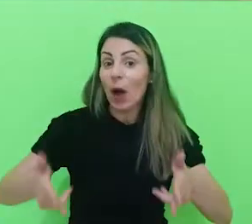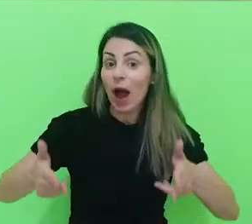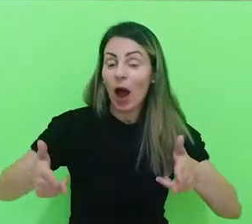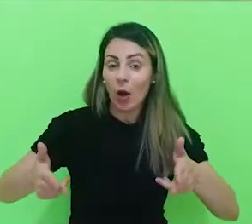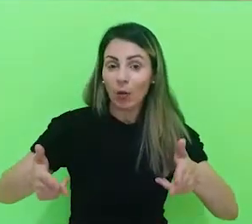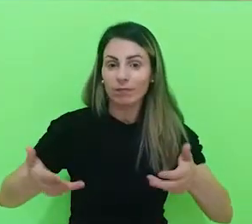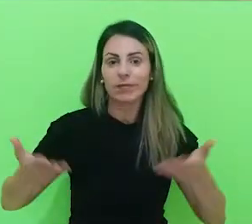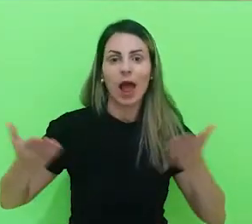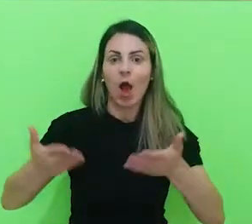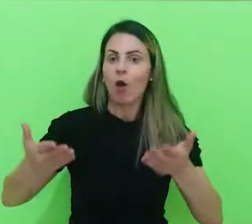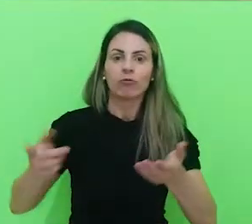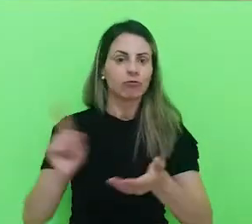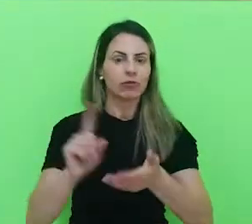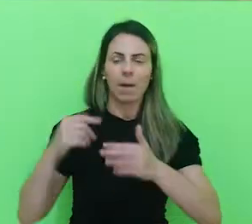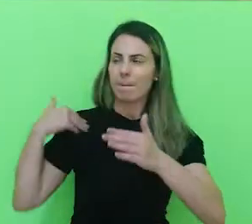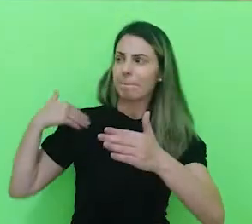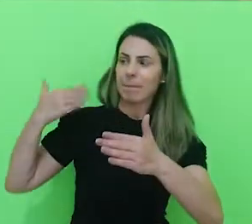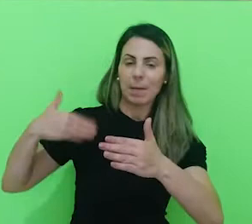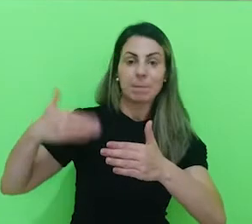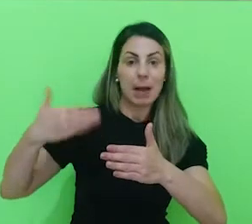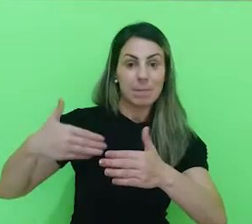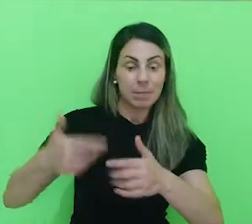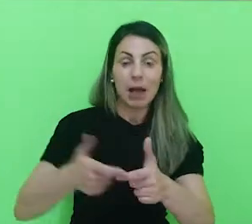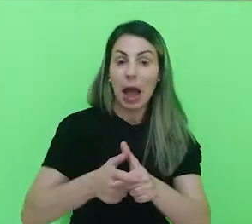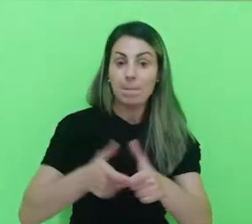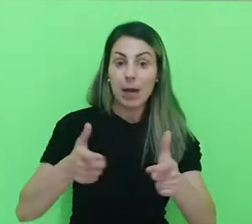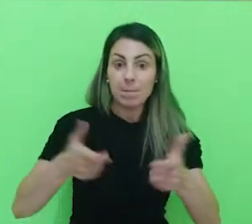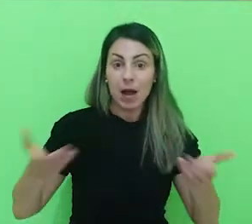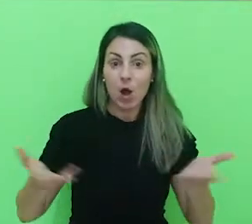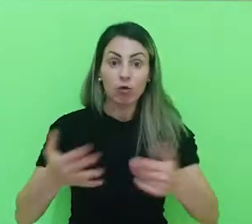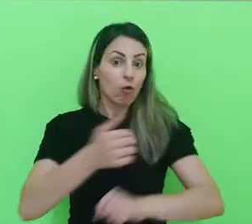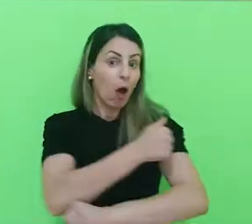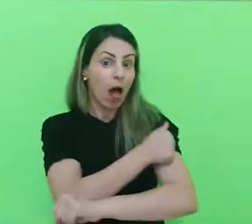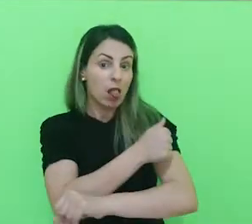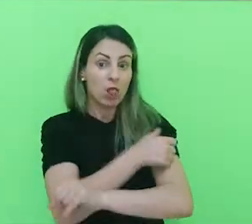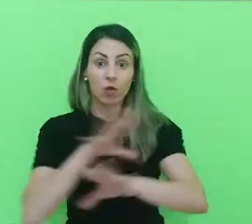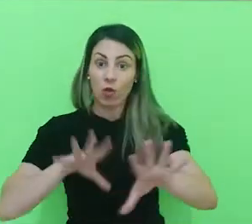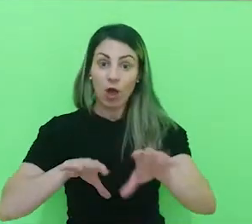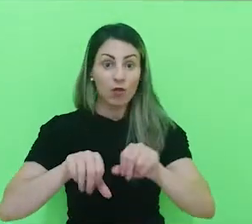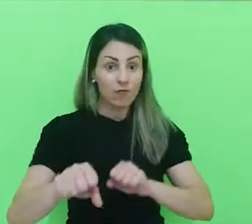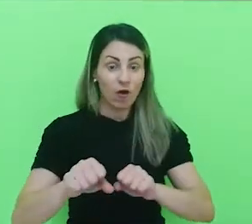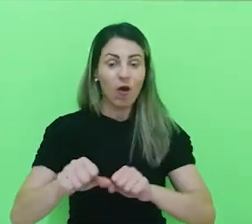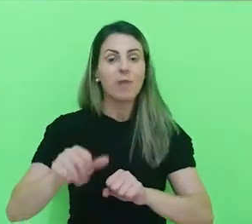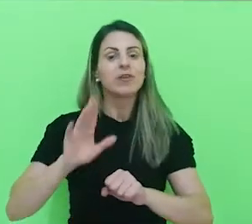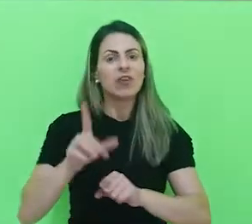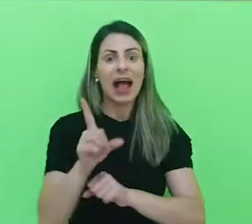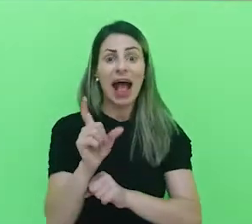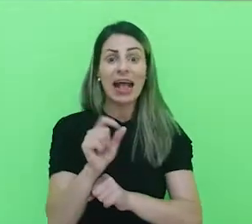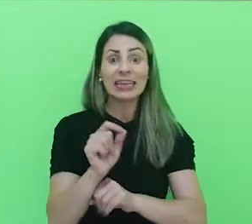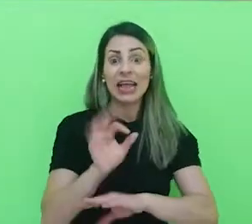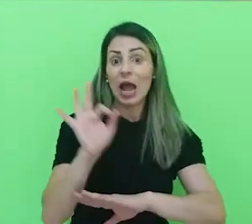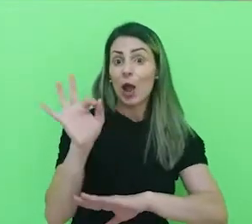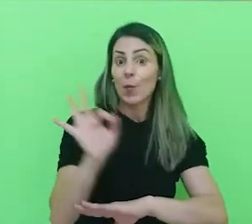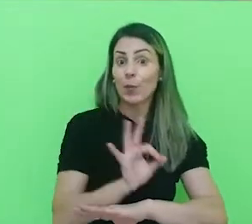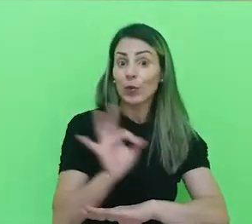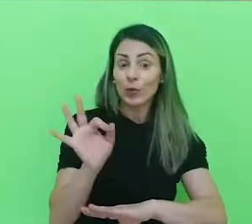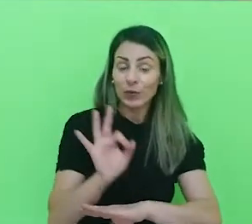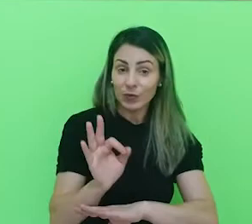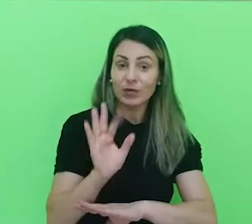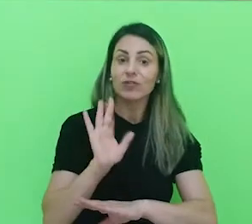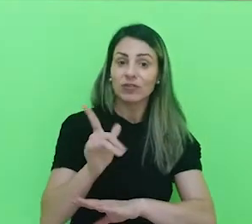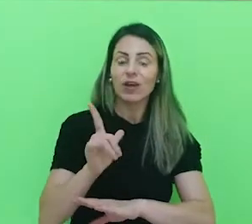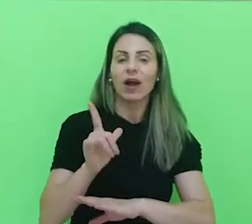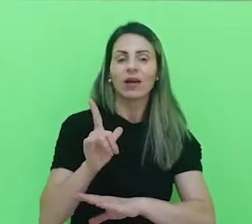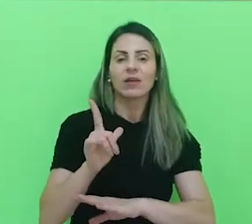E não é de hoje que acontece isso mesmo. Atualmente os nossos alunos se formam e 100% deles tem